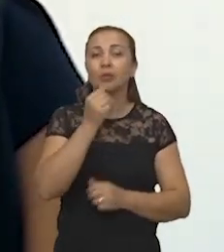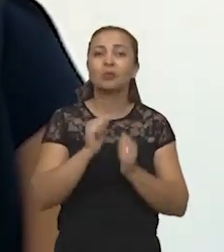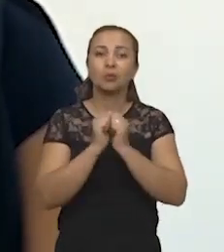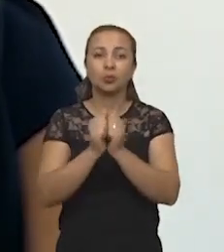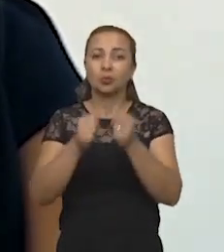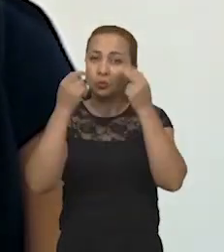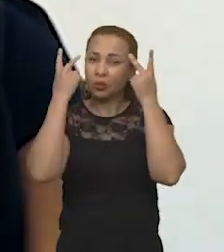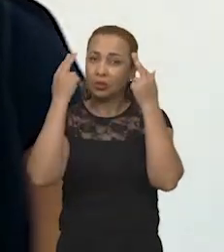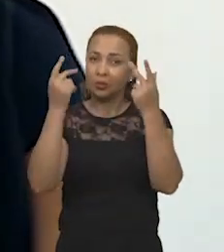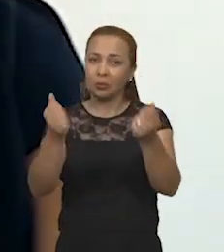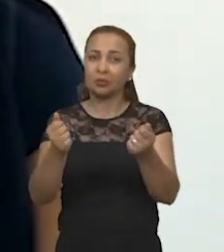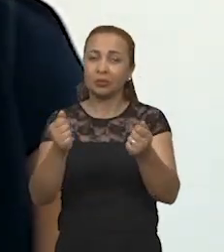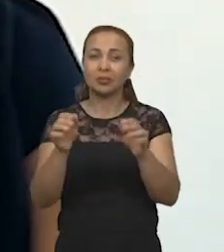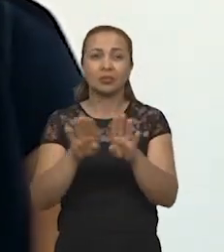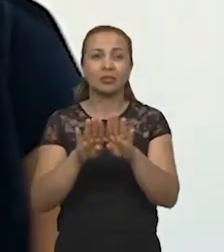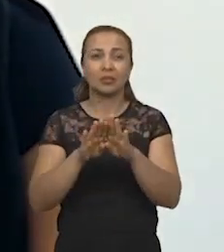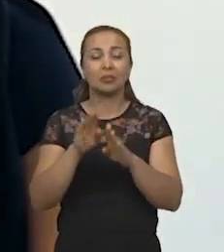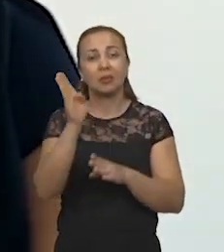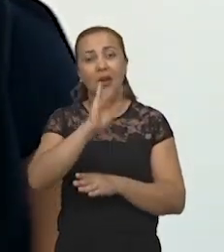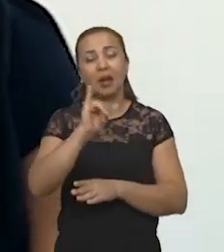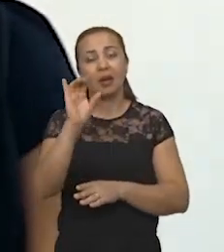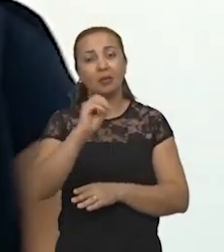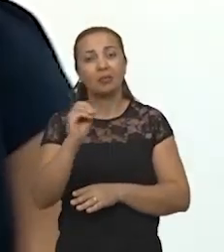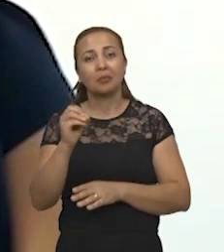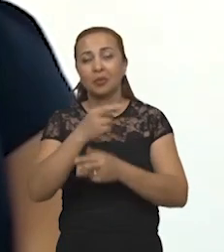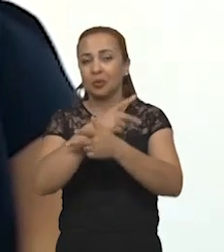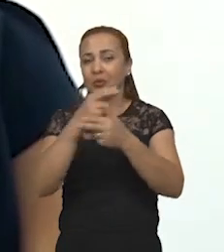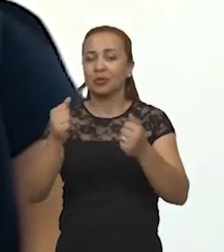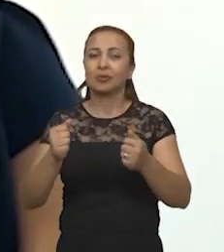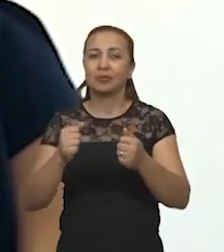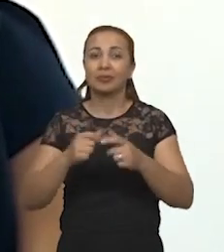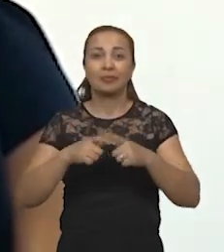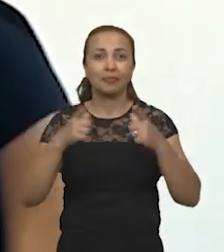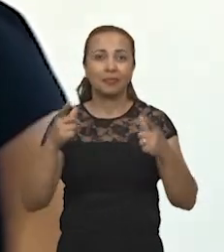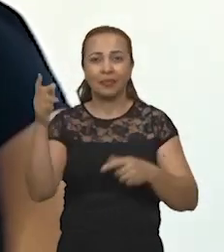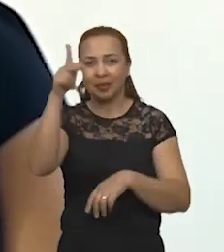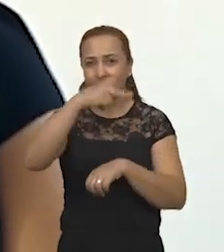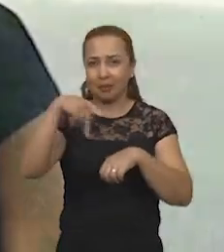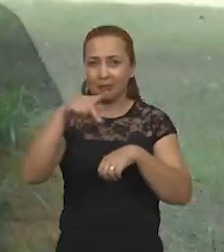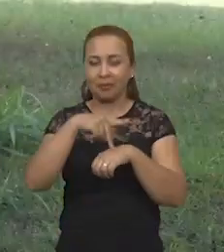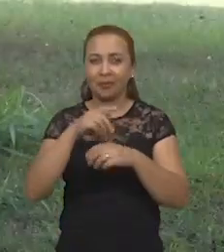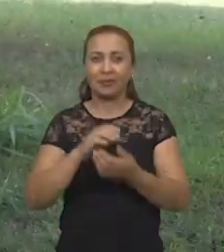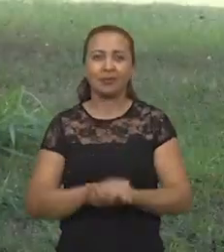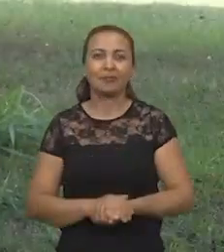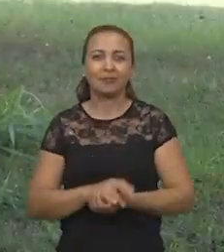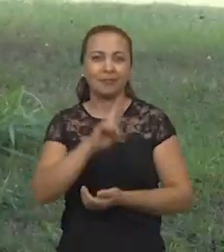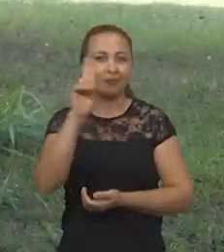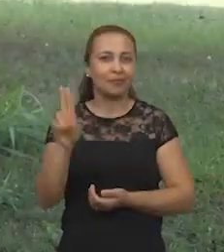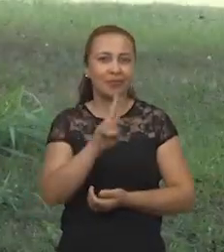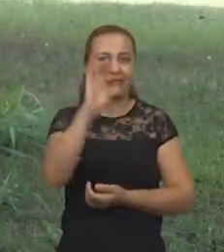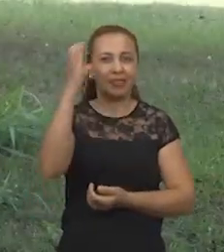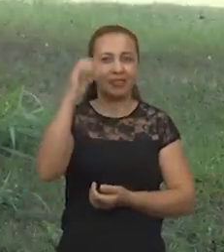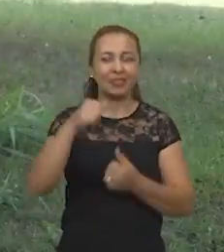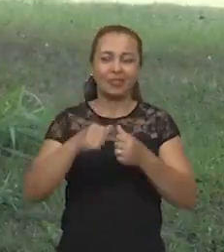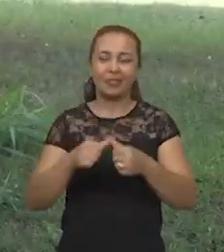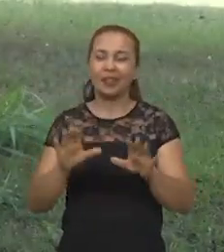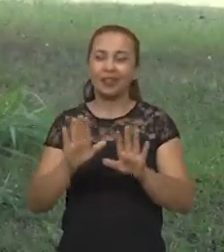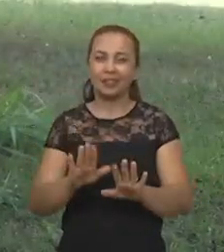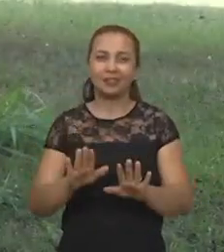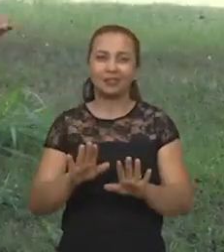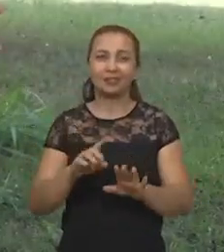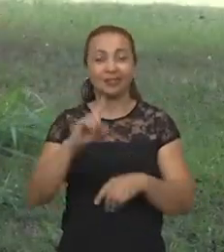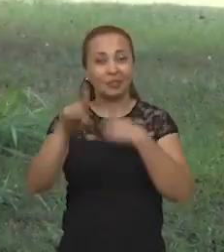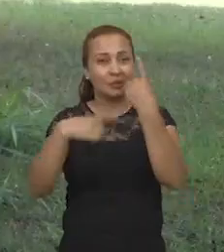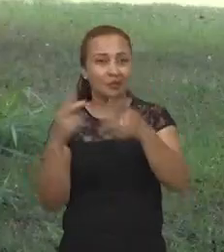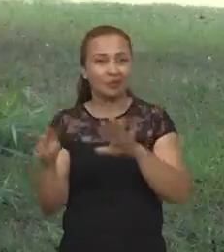homem com a natureza e com a biodiversidade que é tão grande no nosso país. O Universense de hoje fica por